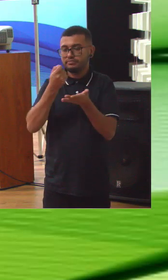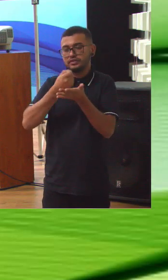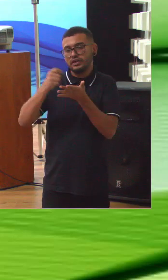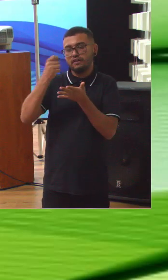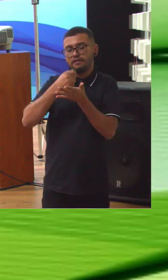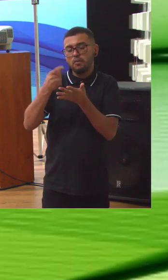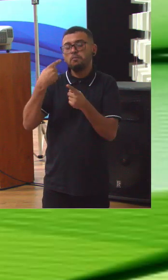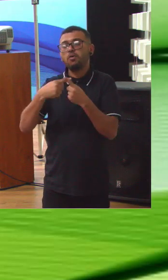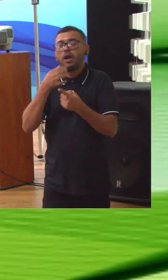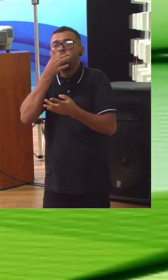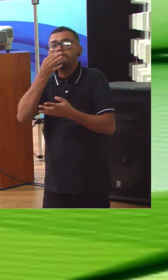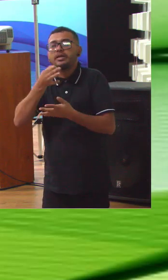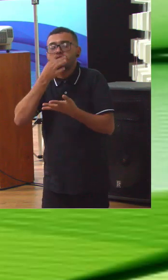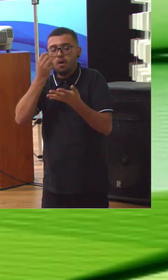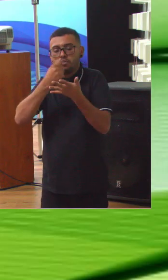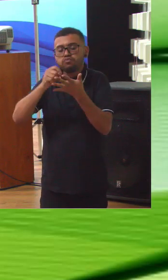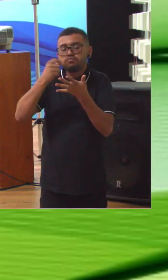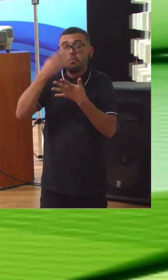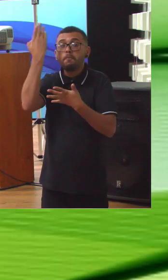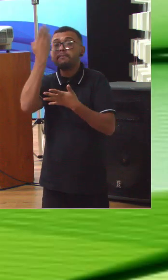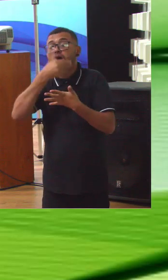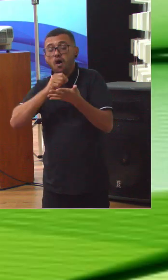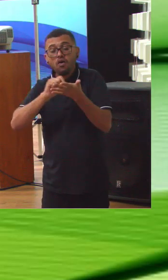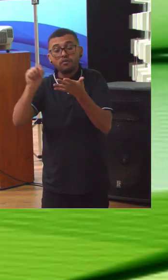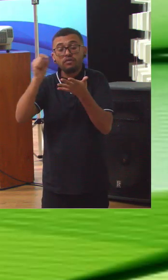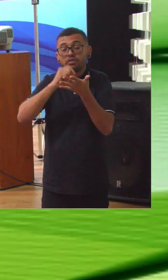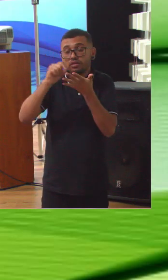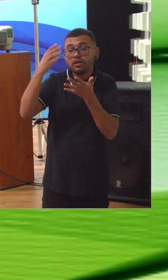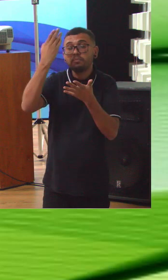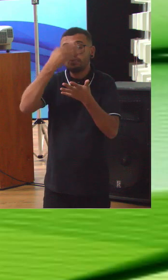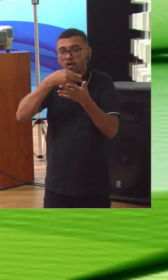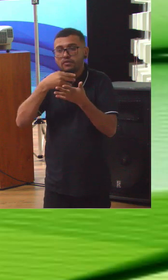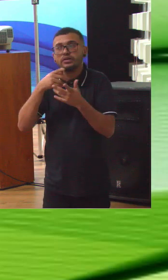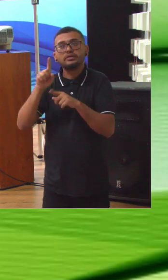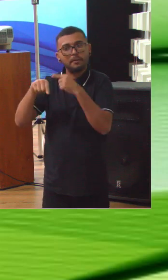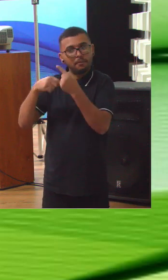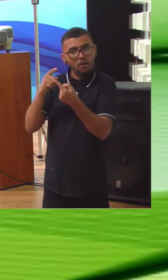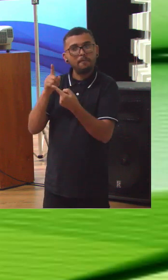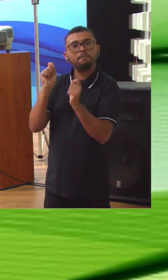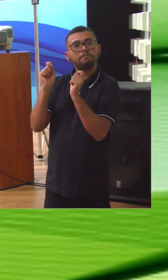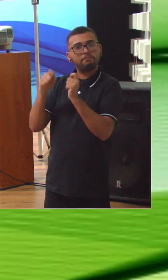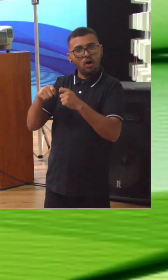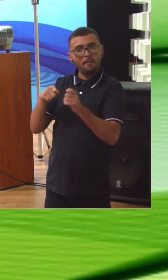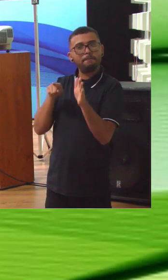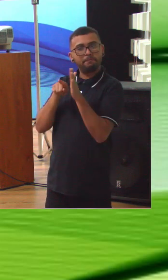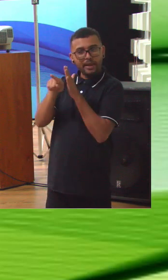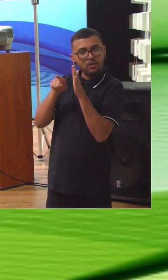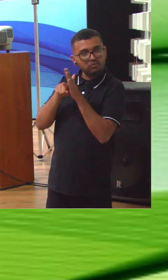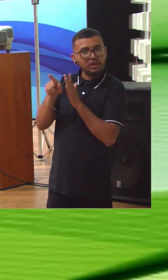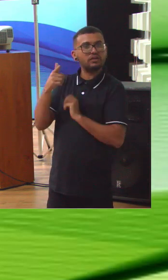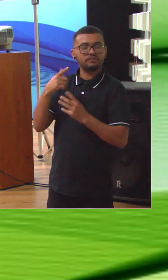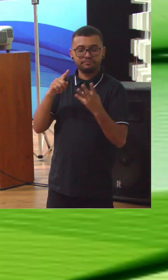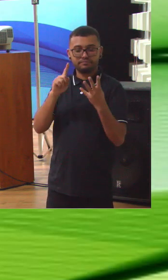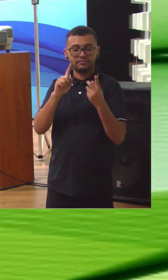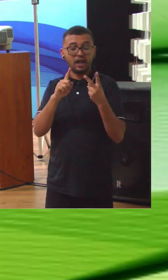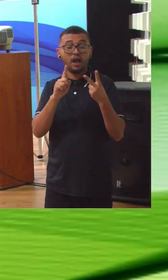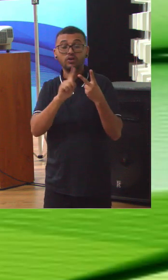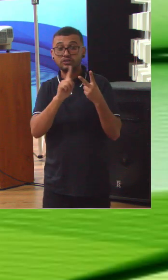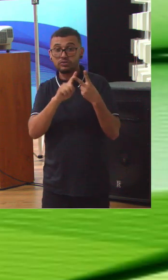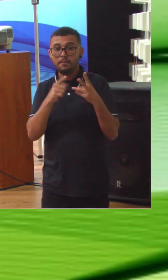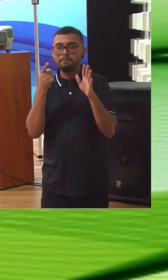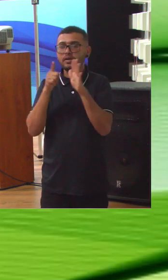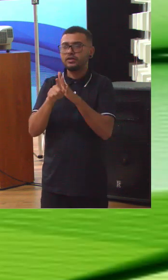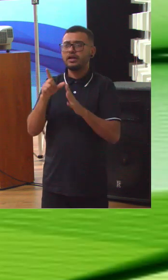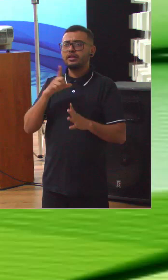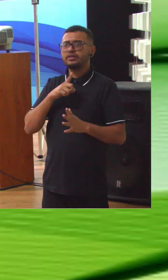justificativas e as provas, as evidências e eles podem ser auditados nessas respostas que dão. A segunda pergunta é se